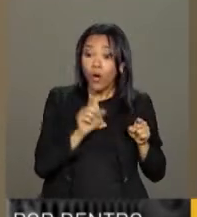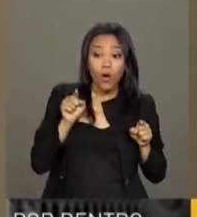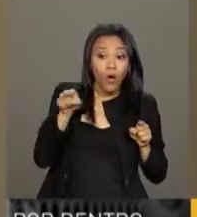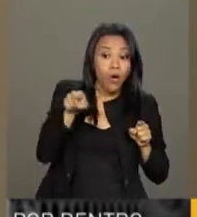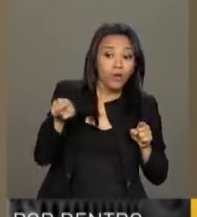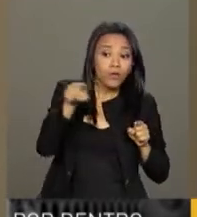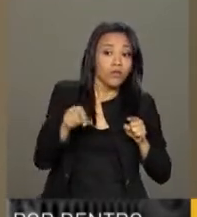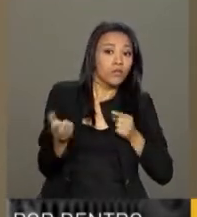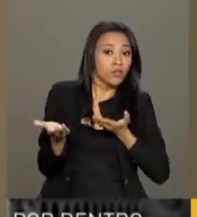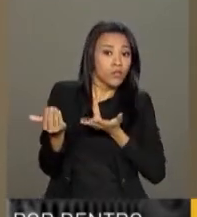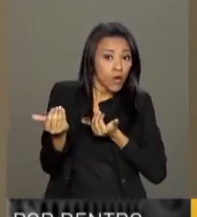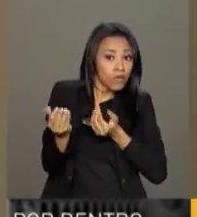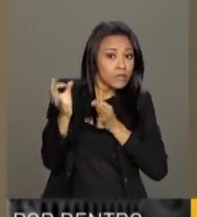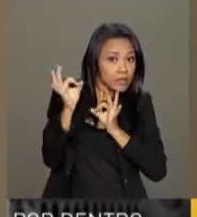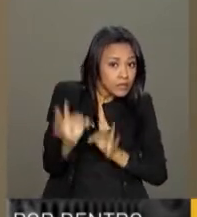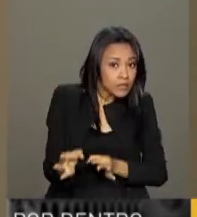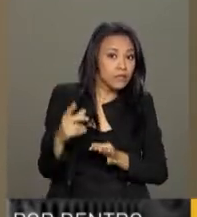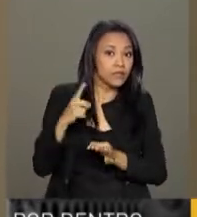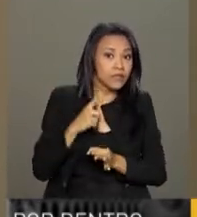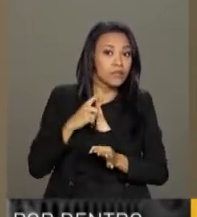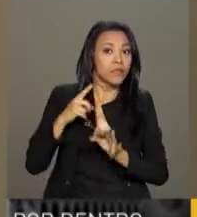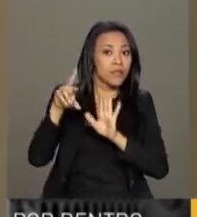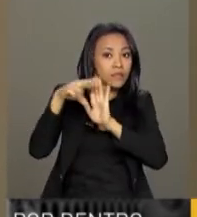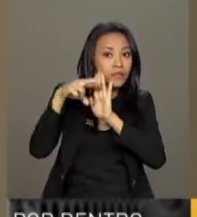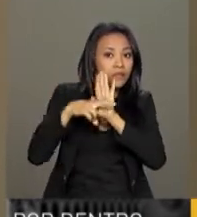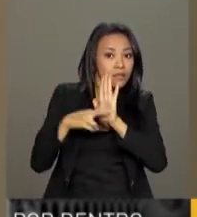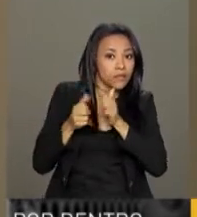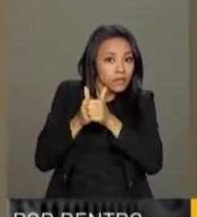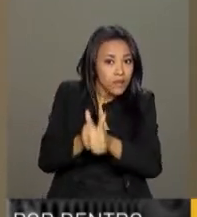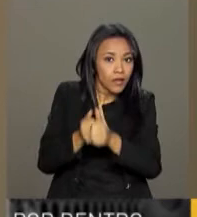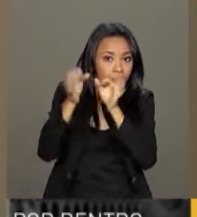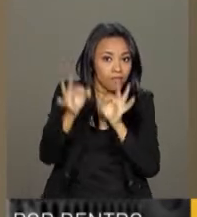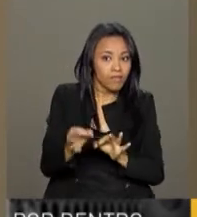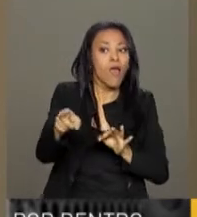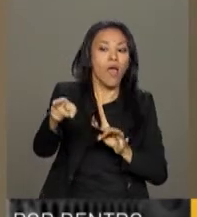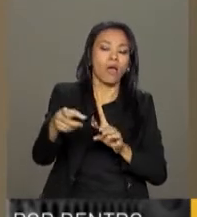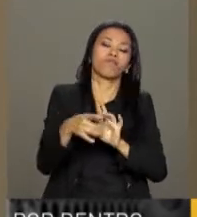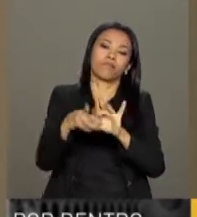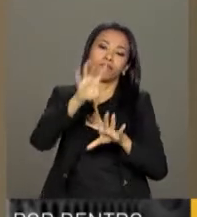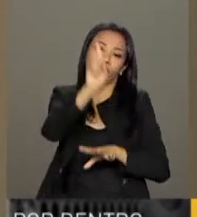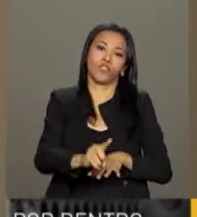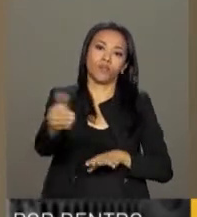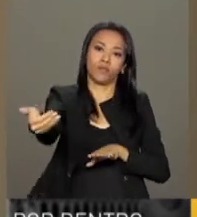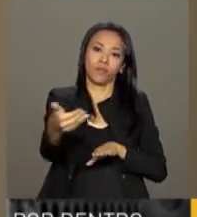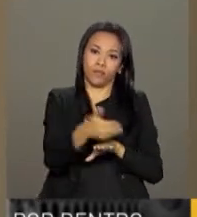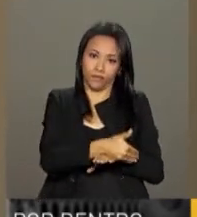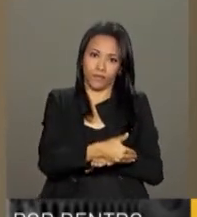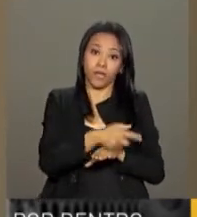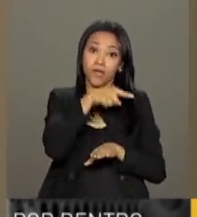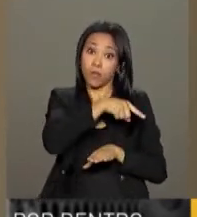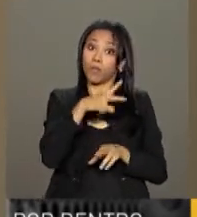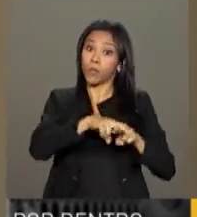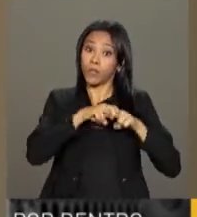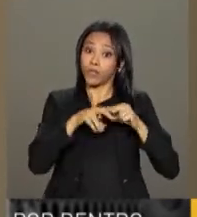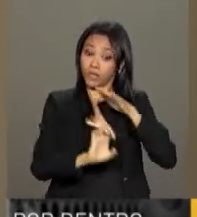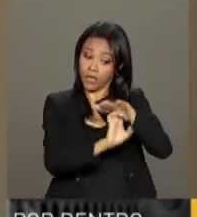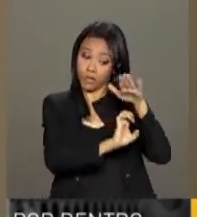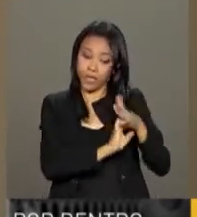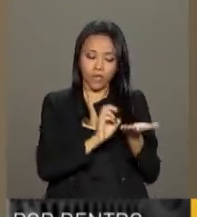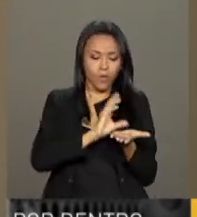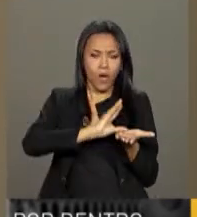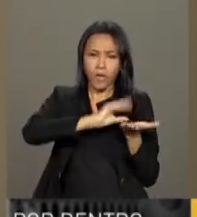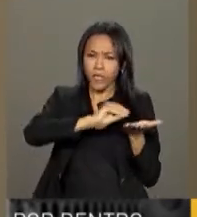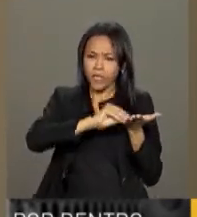que de fato têm requisito para ter acesso, possam ter. E aí esse aplicativo do empresário serve para